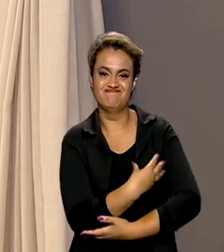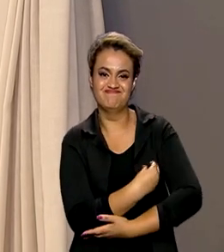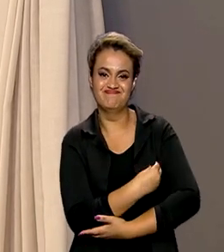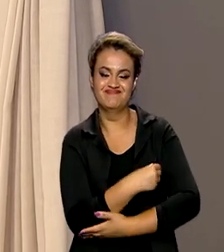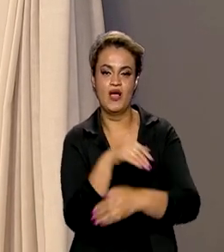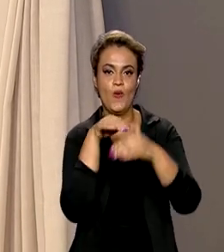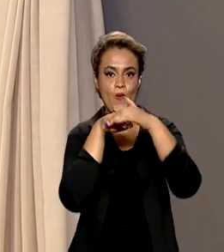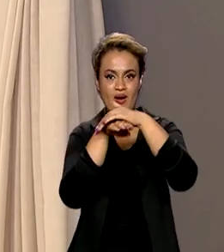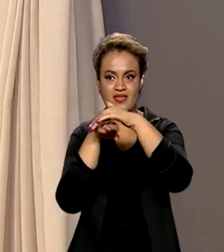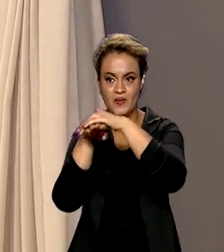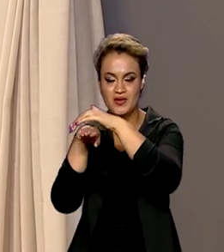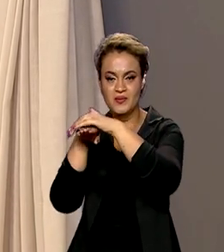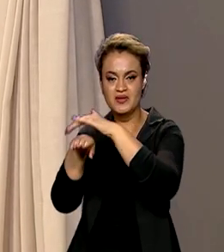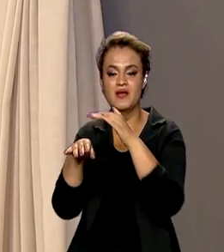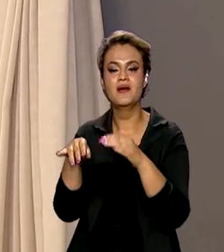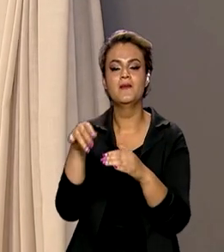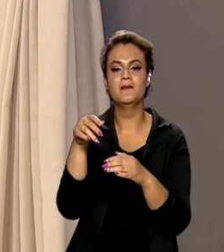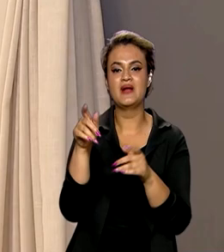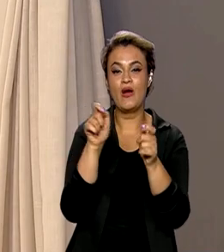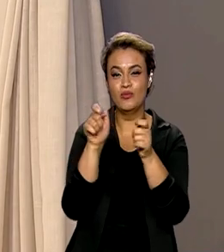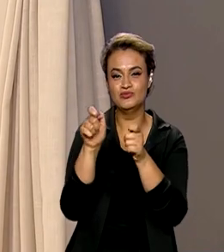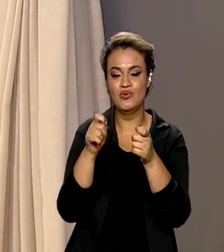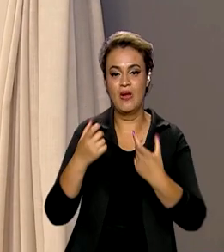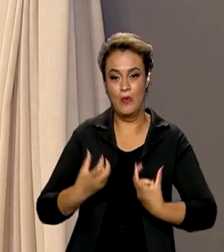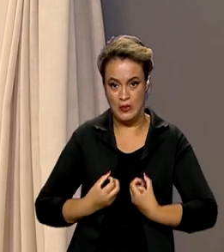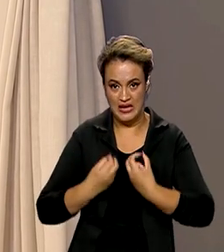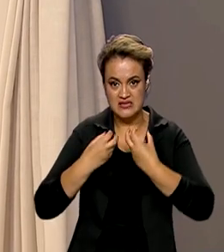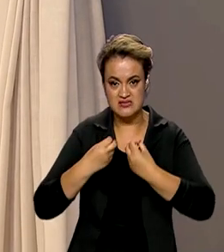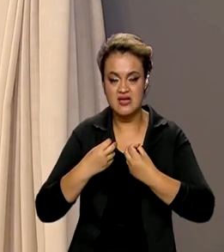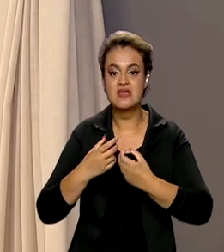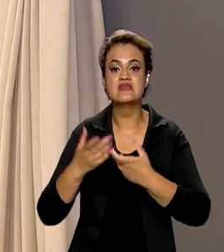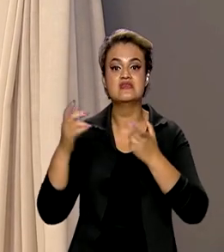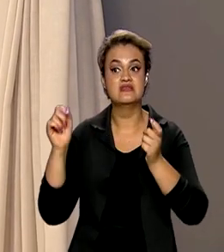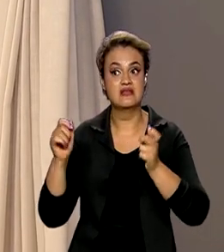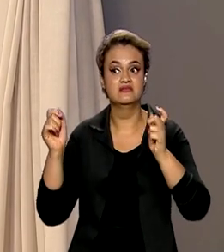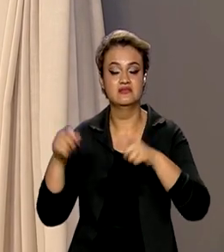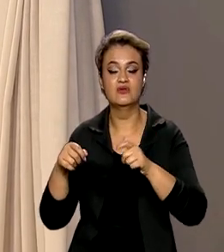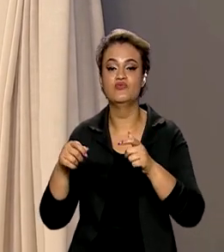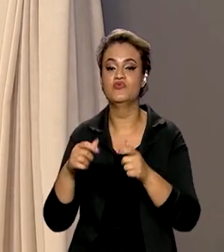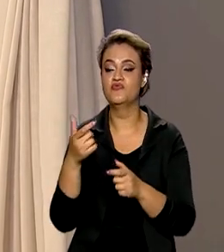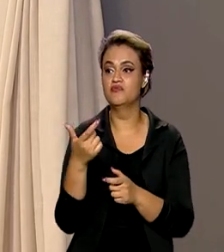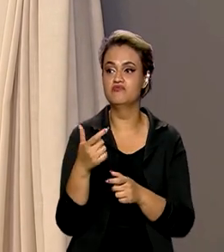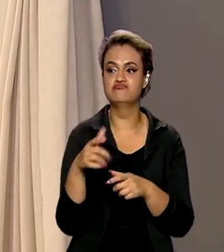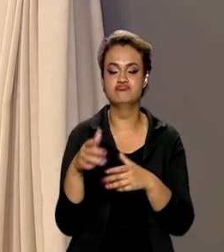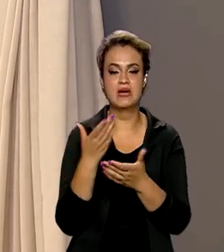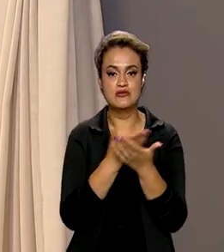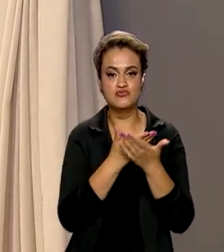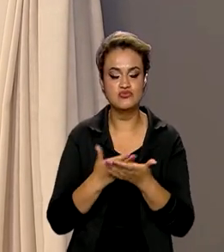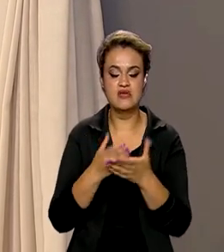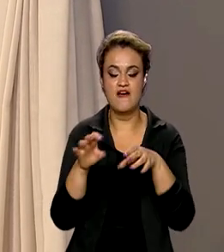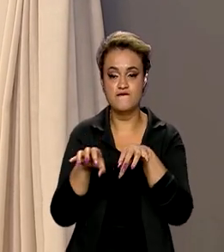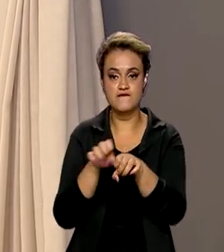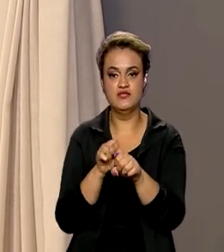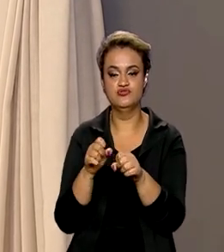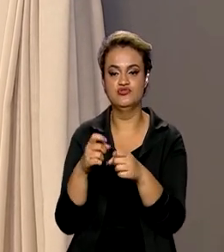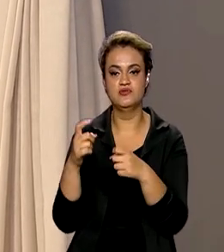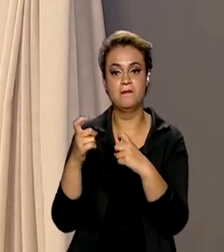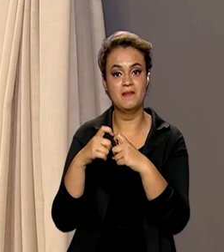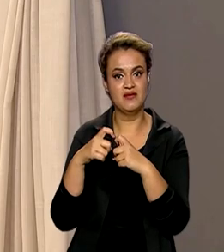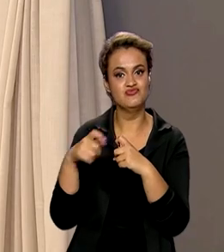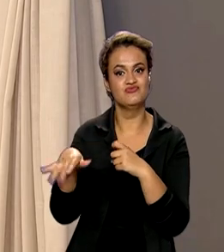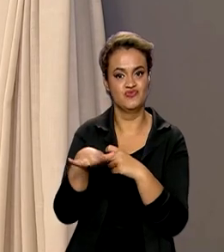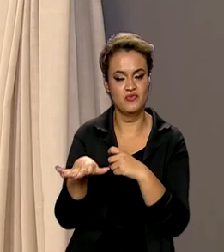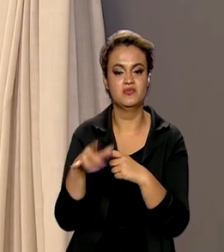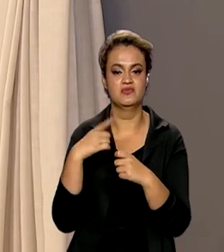iniciativa para a prevenção e controle do câncer, que permitiu a formação de mais de 20 médicos angolanos no Brasil e um